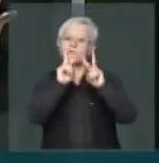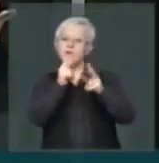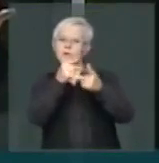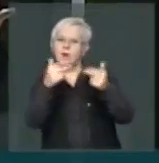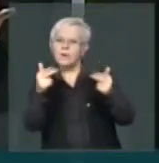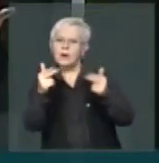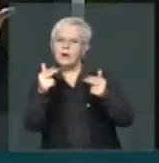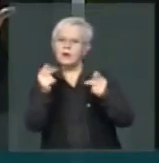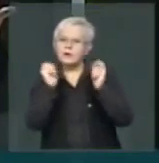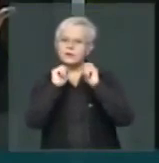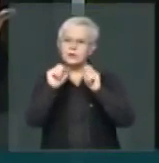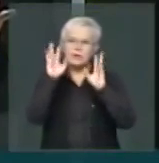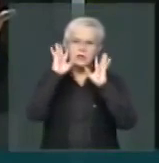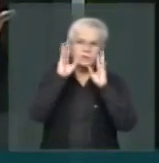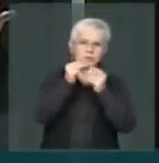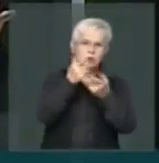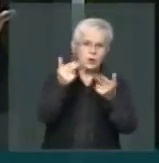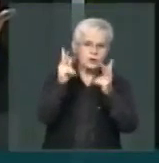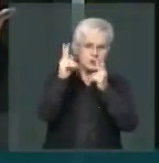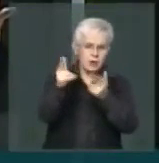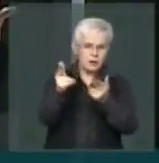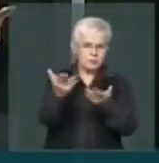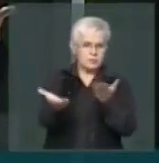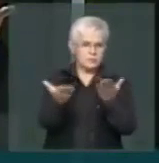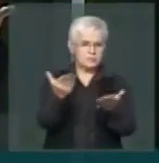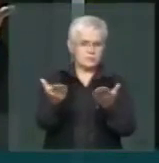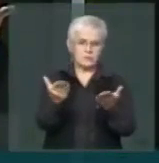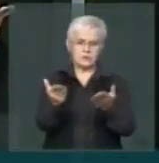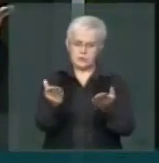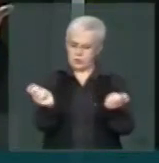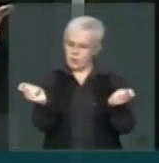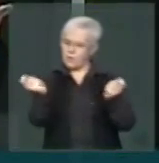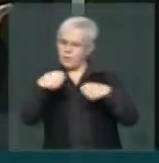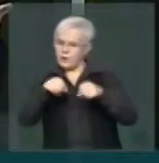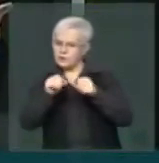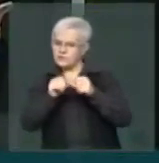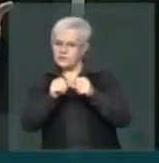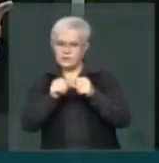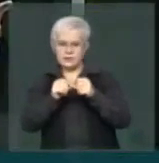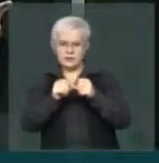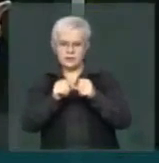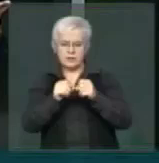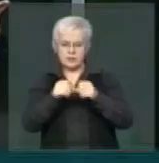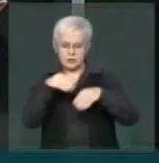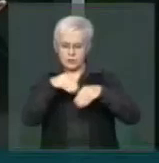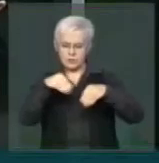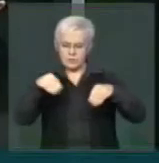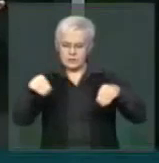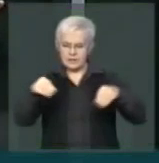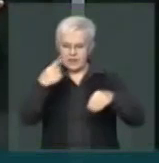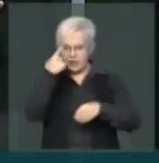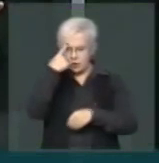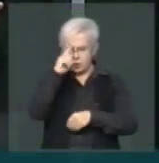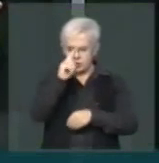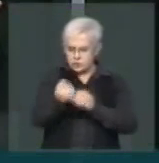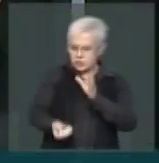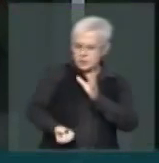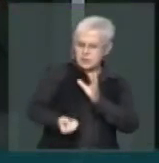coisa, quem viu coisas semelhantes, podesse aí fazer nascer uma terra num só dia,